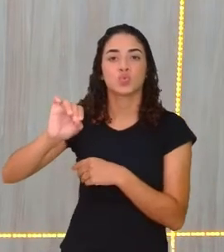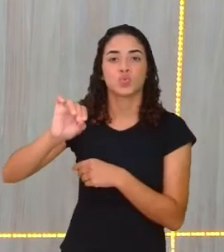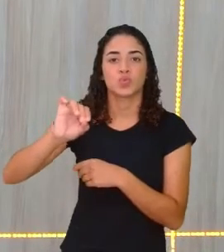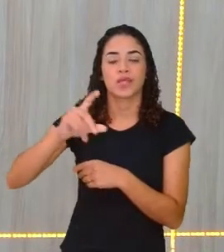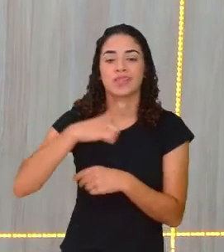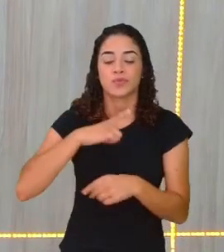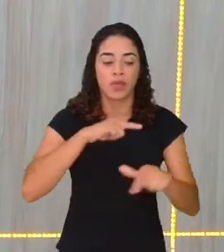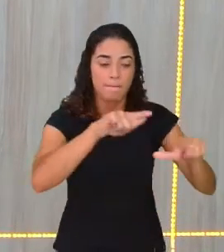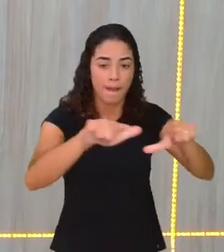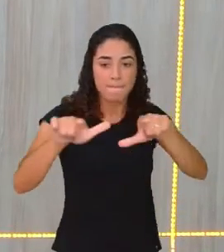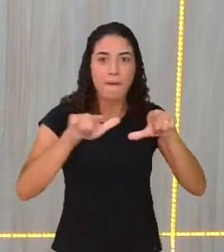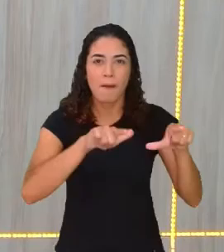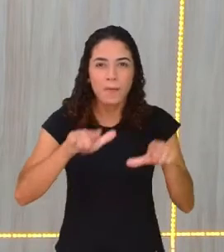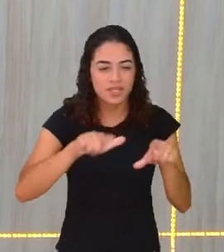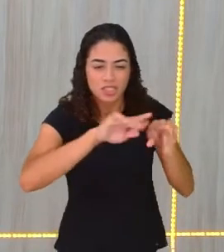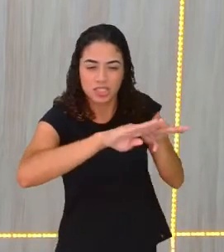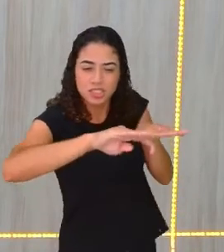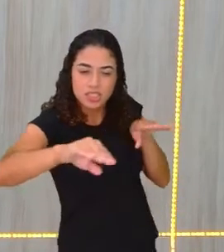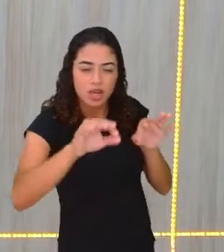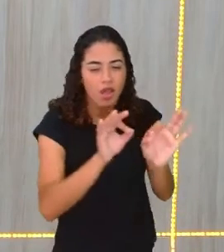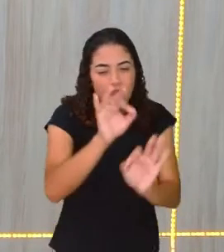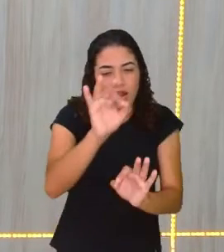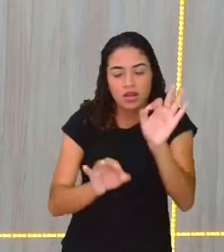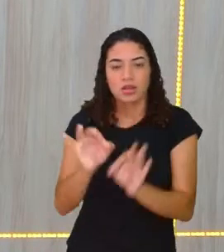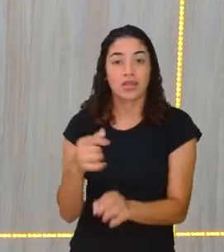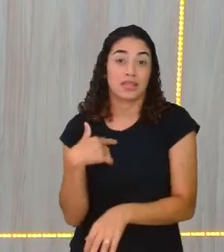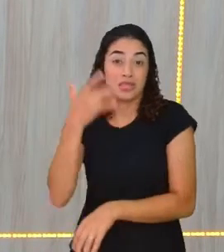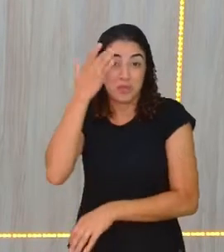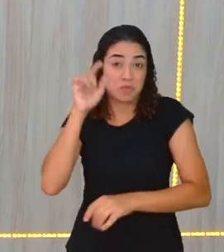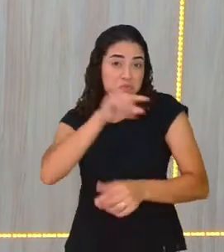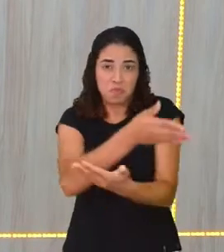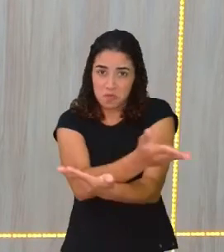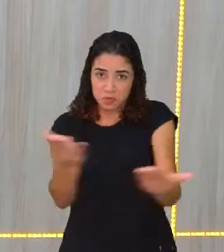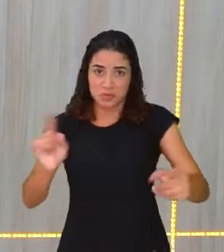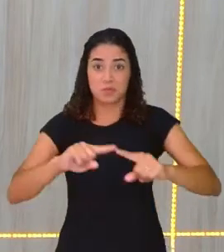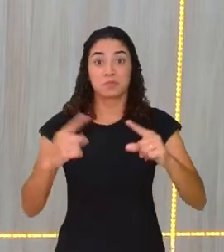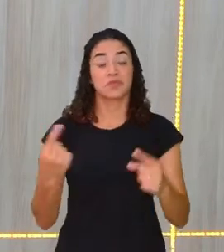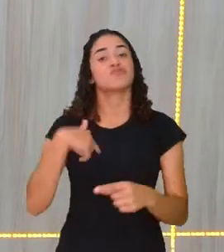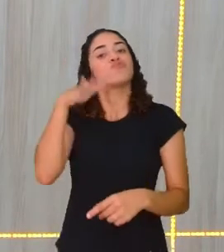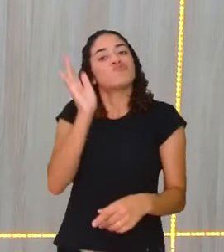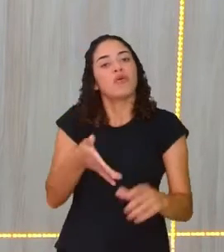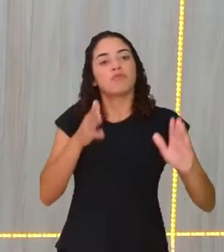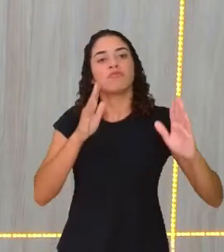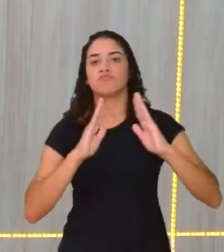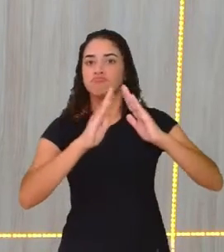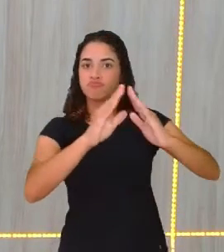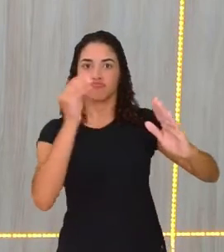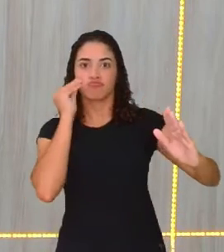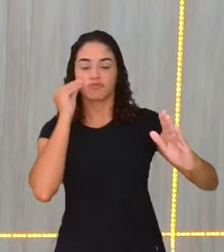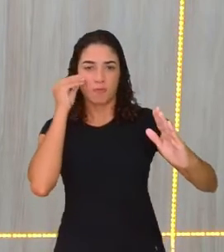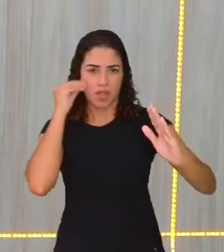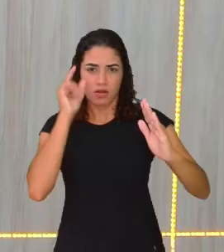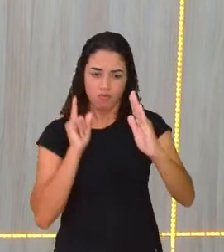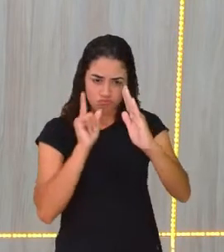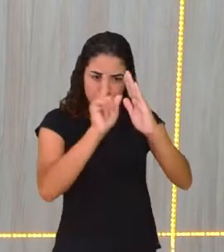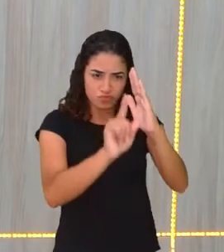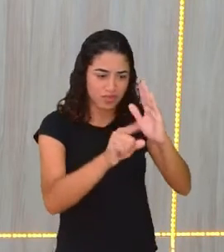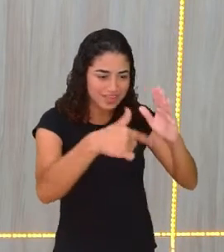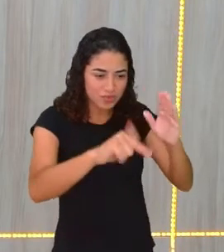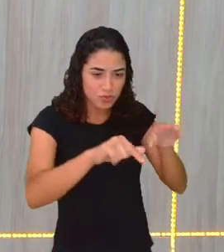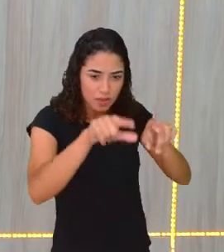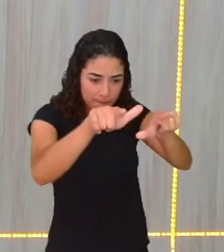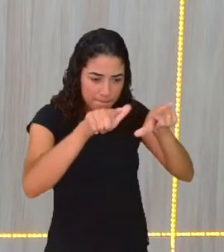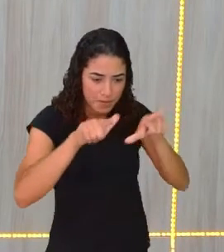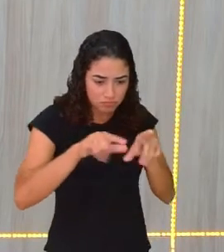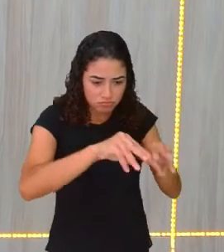sei vocês, mas eu já tive a experiência de entrar em uma casa sem piso, não é? Falta o